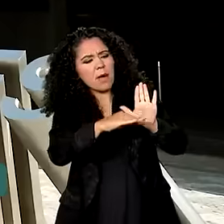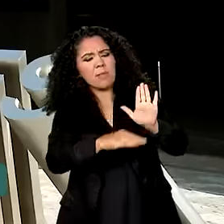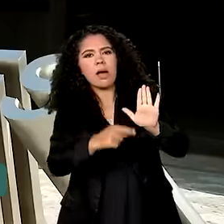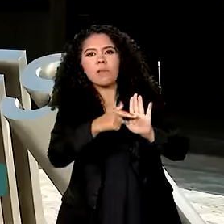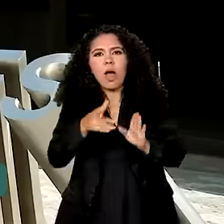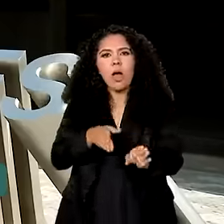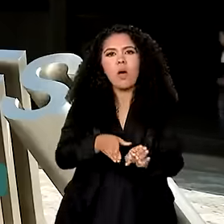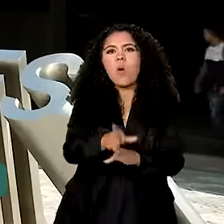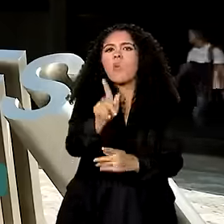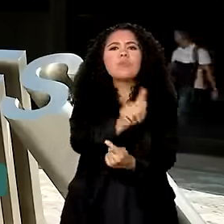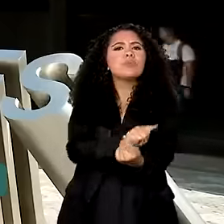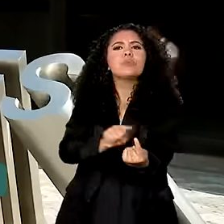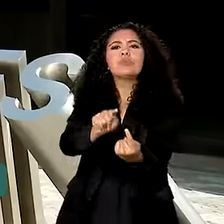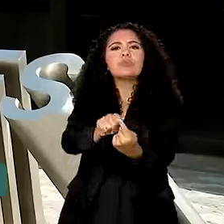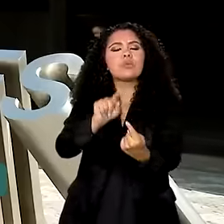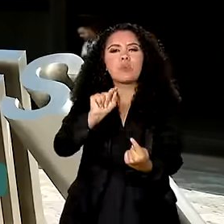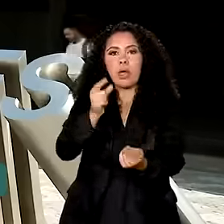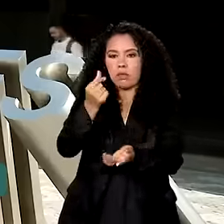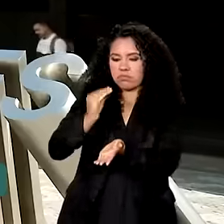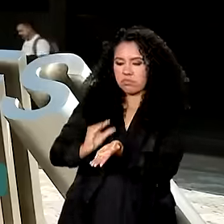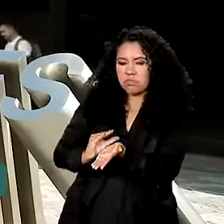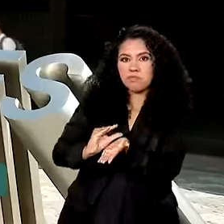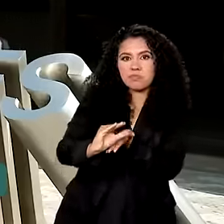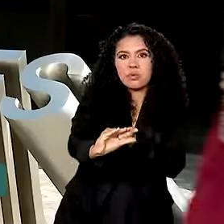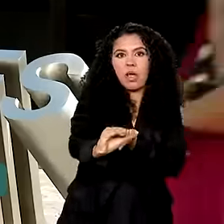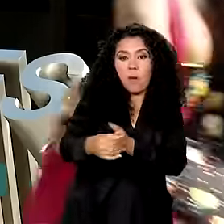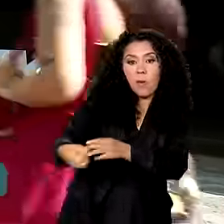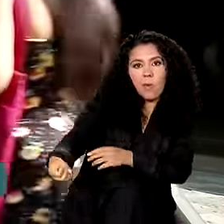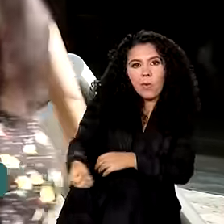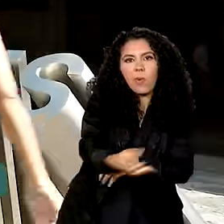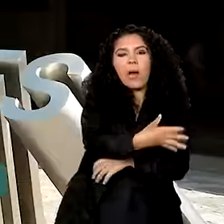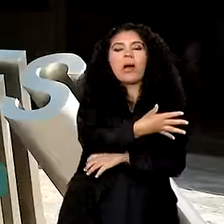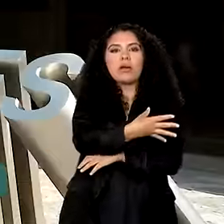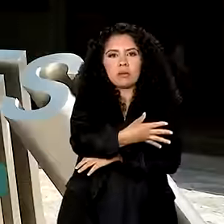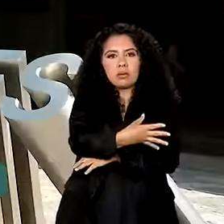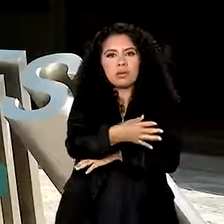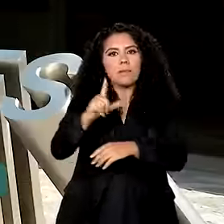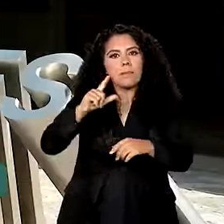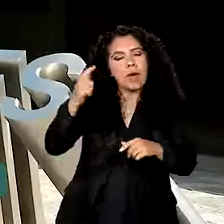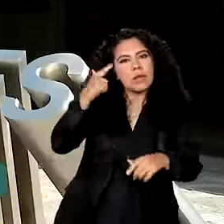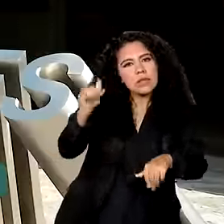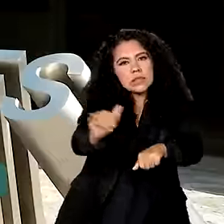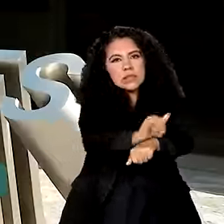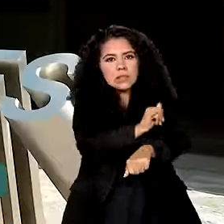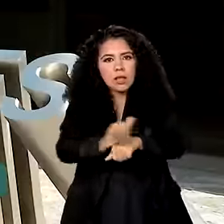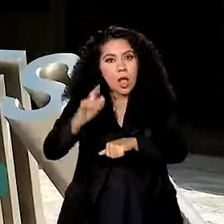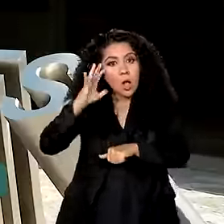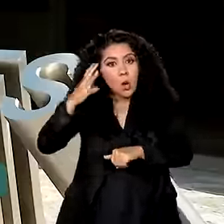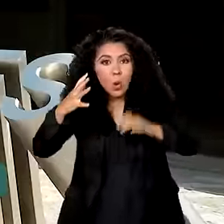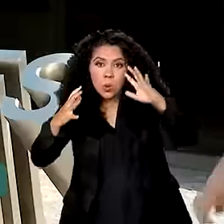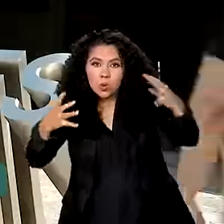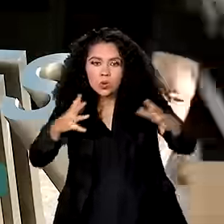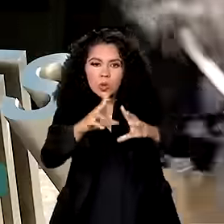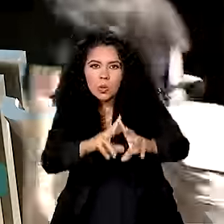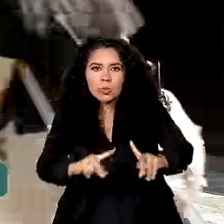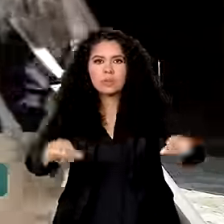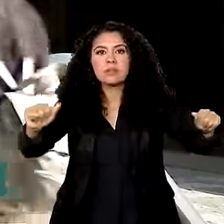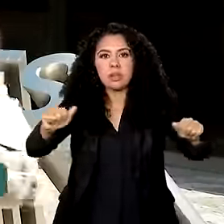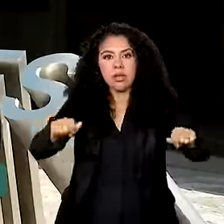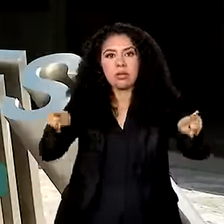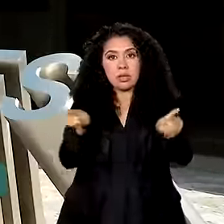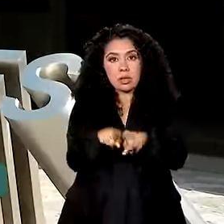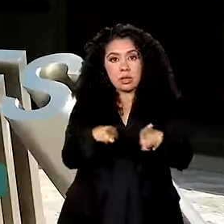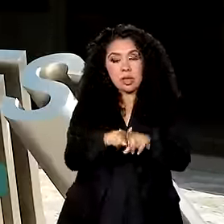alavancar o financiamento inovador pensando soluções para o clima e para a biodiversidade.